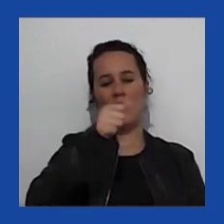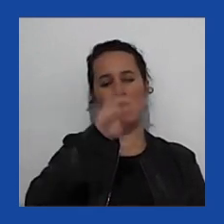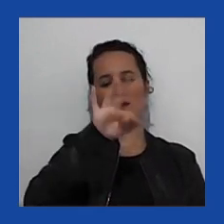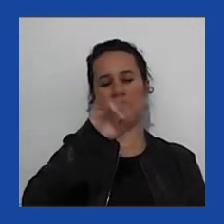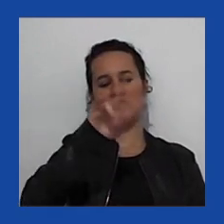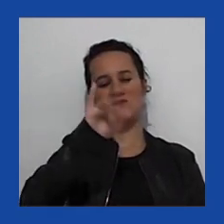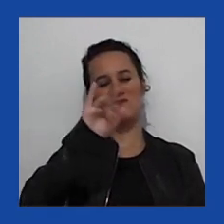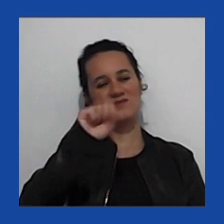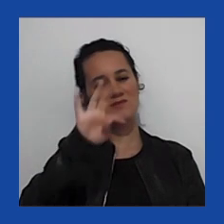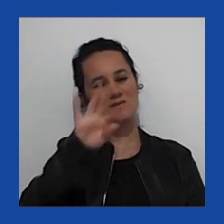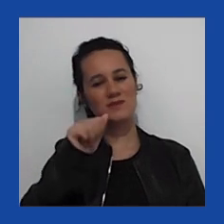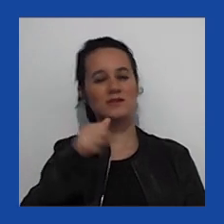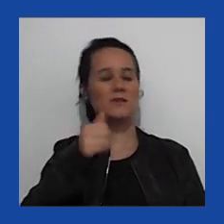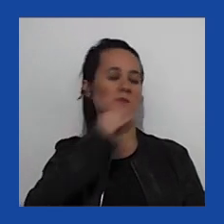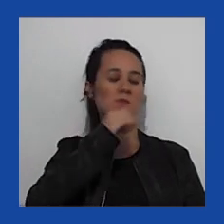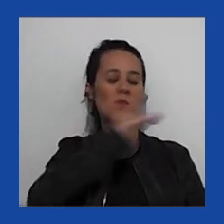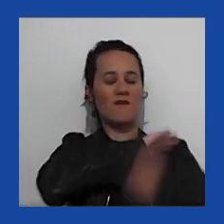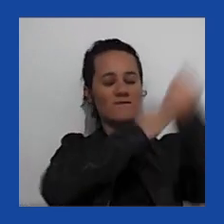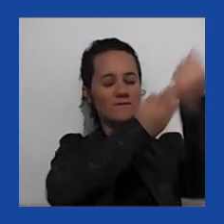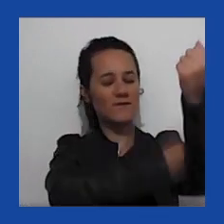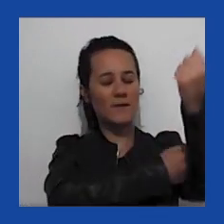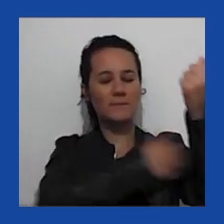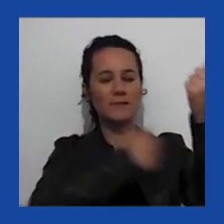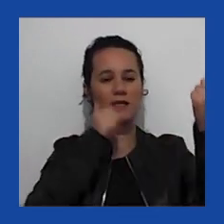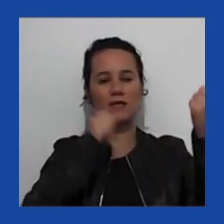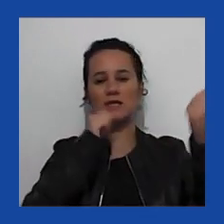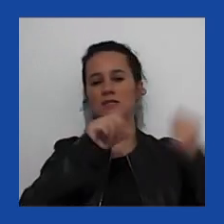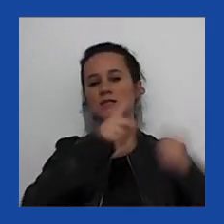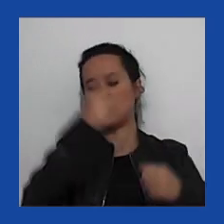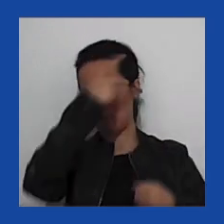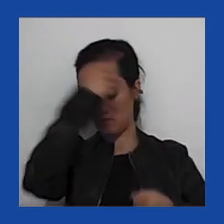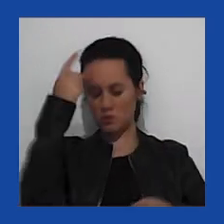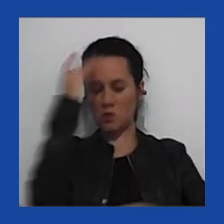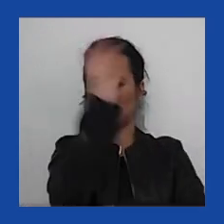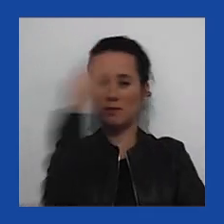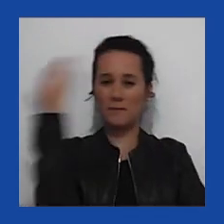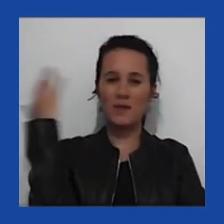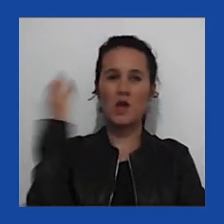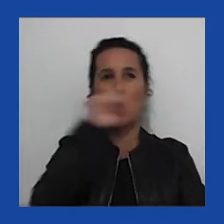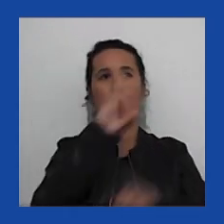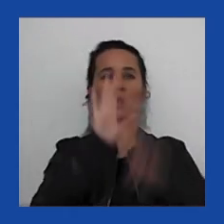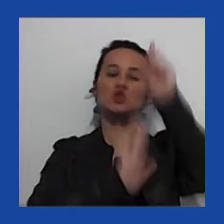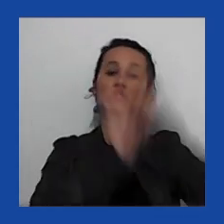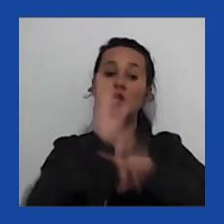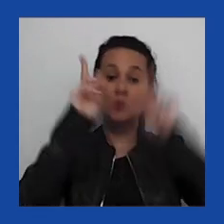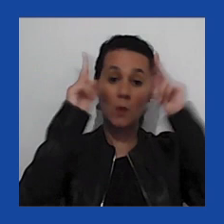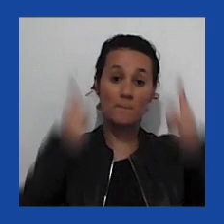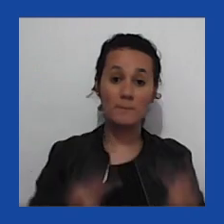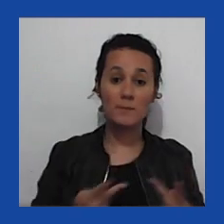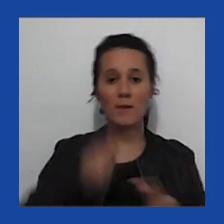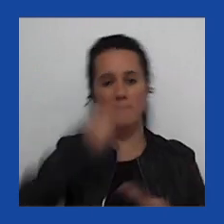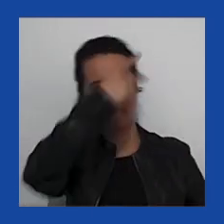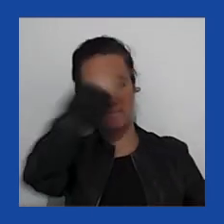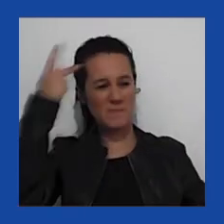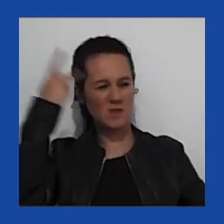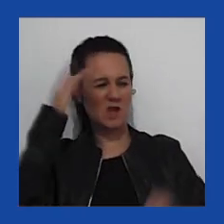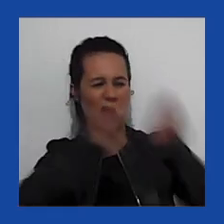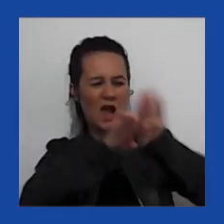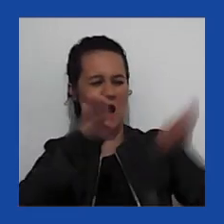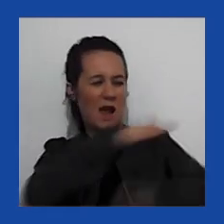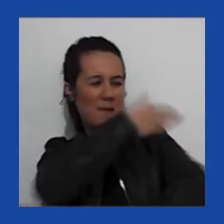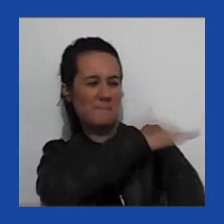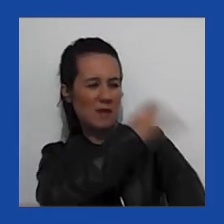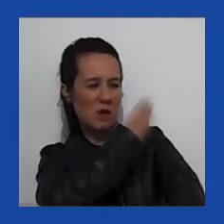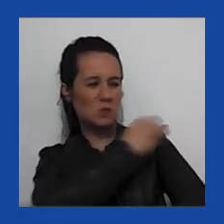feministas, militantes do meio ambiente, de direitos humanos, pessoas criticando desigualdades raciais,